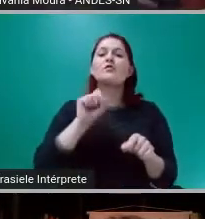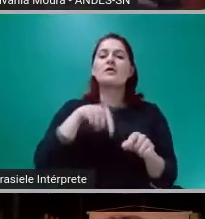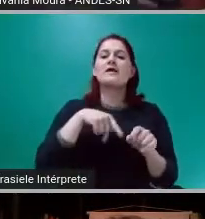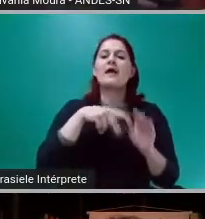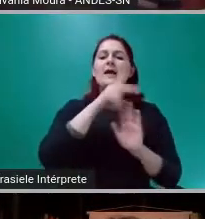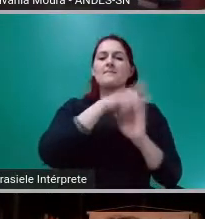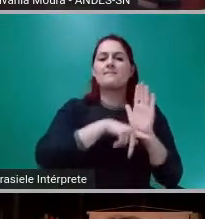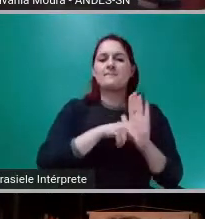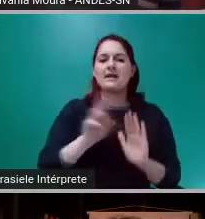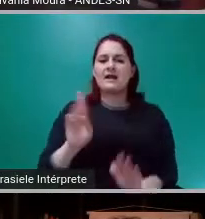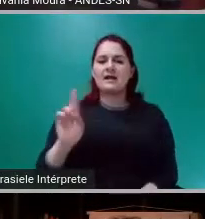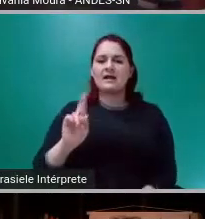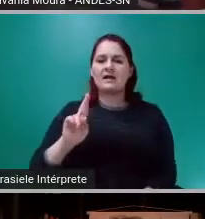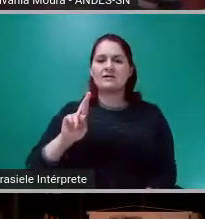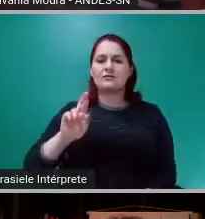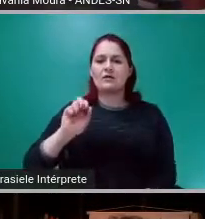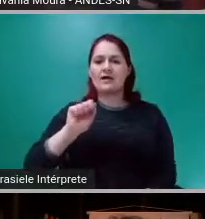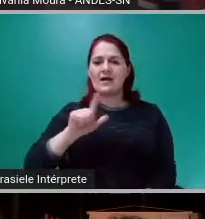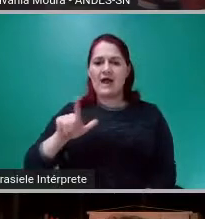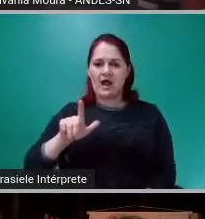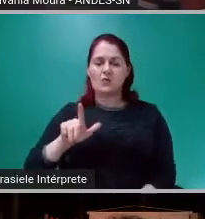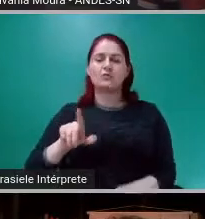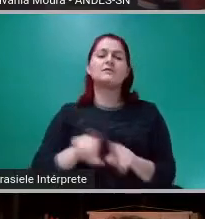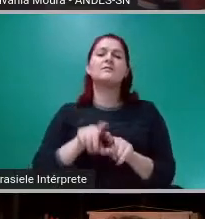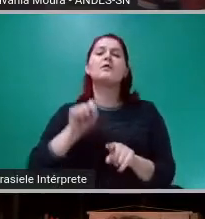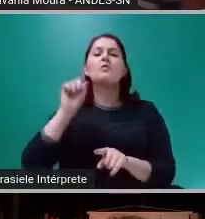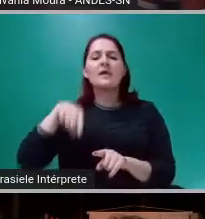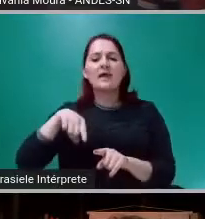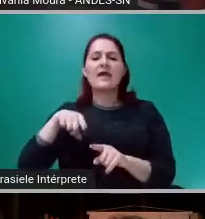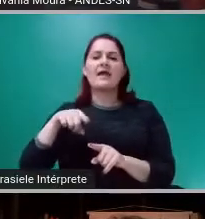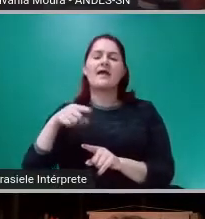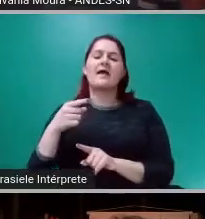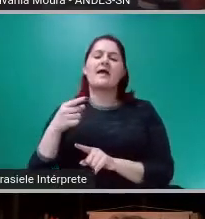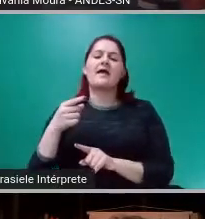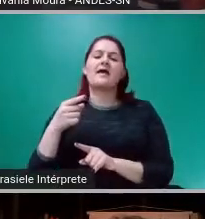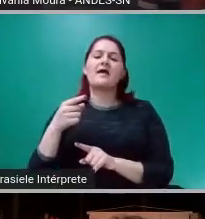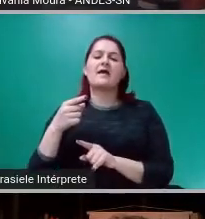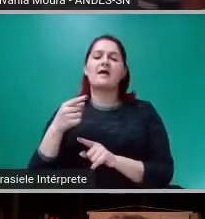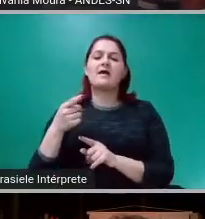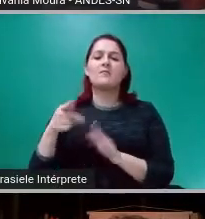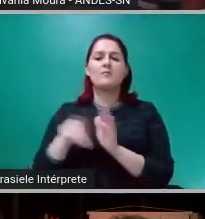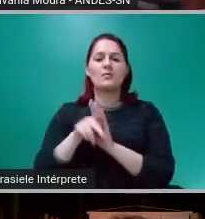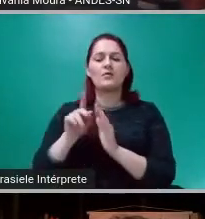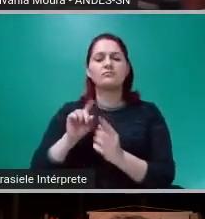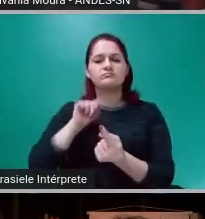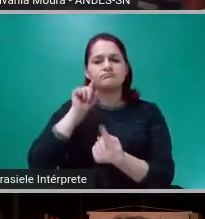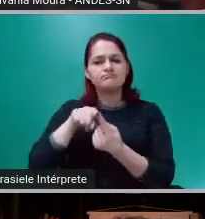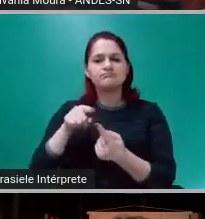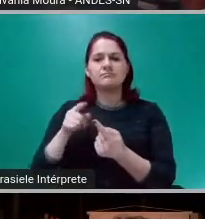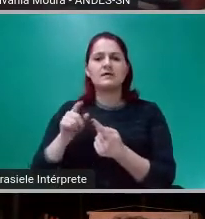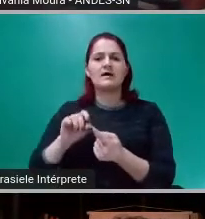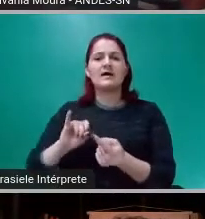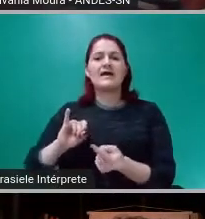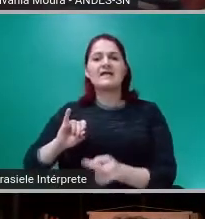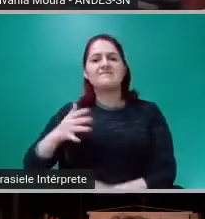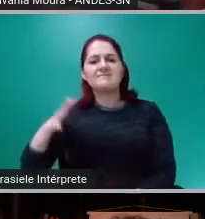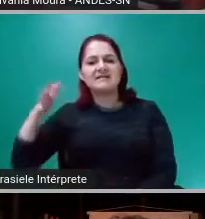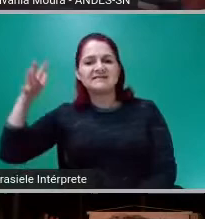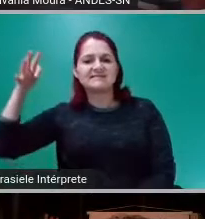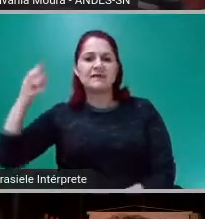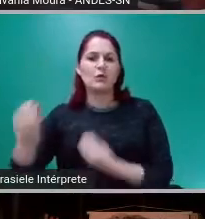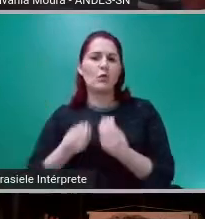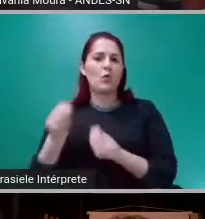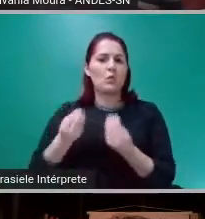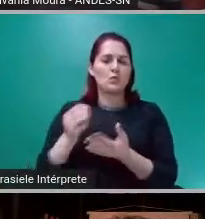regime de metas inflacionárias? Que é a forma concreta da política monetária atual? E, depois, dentro